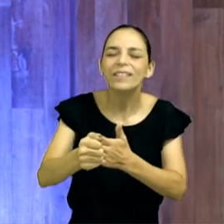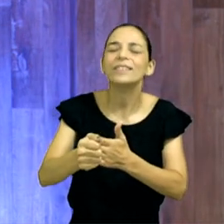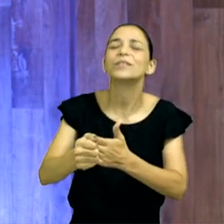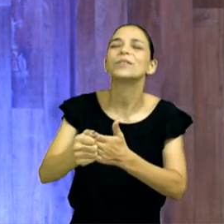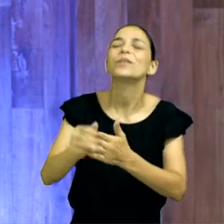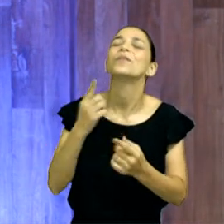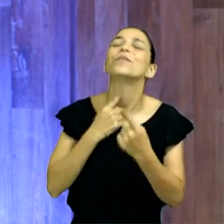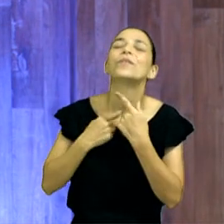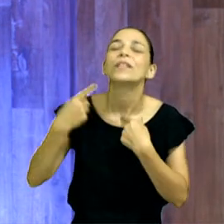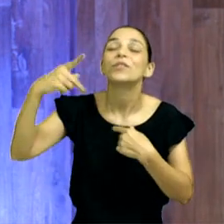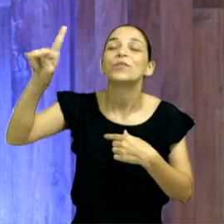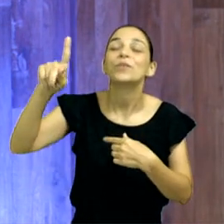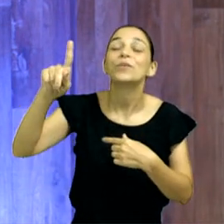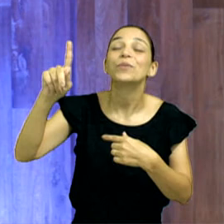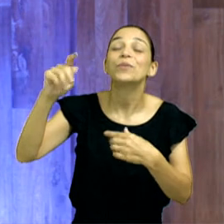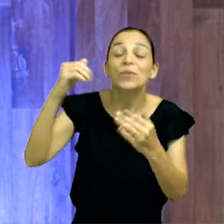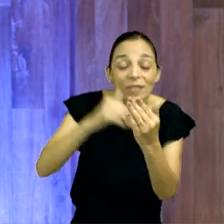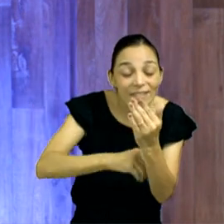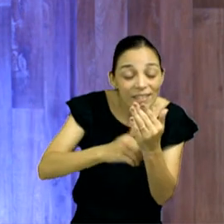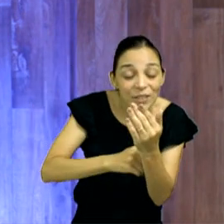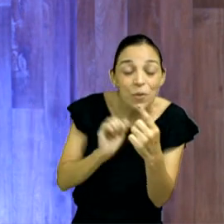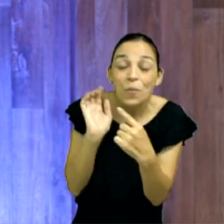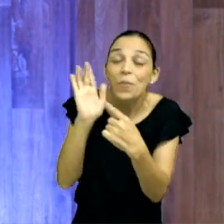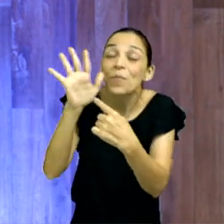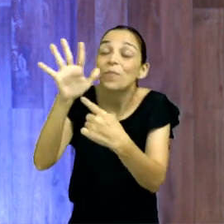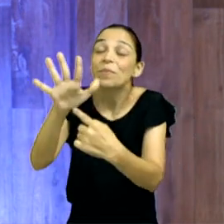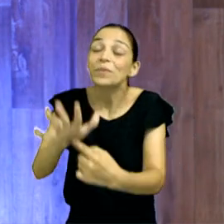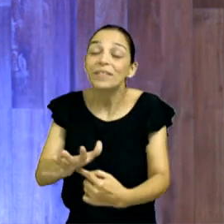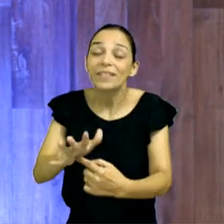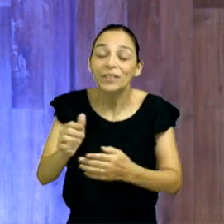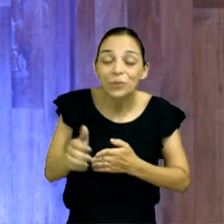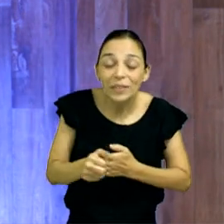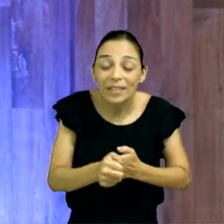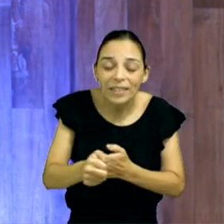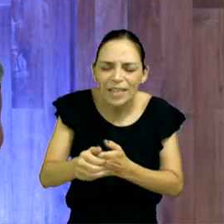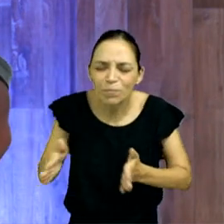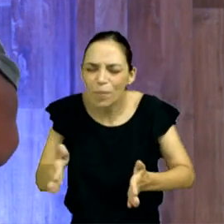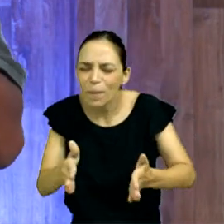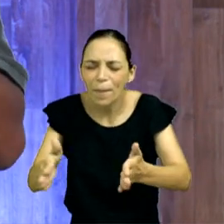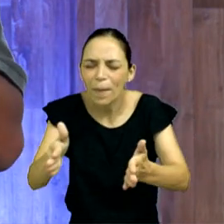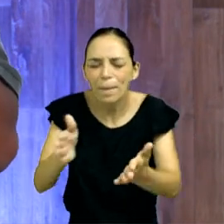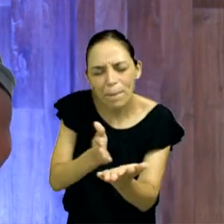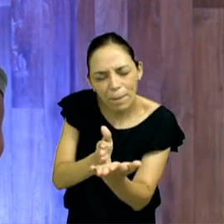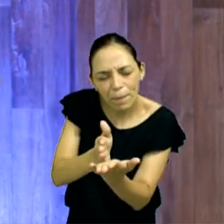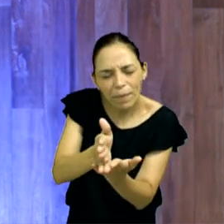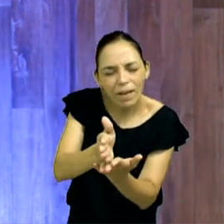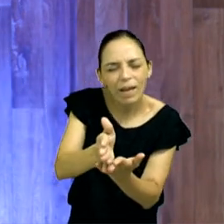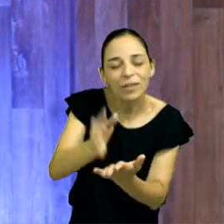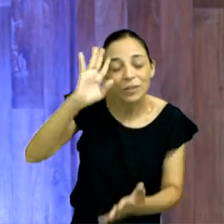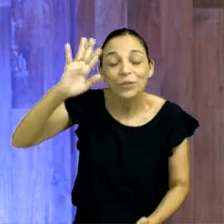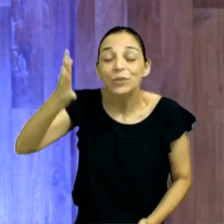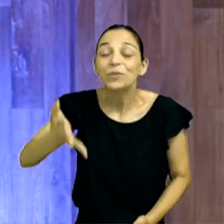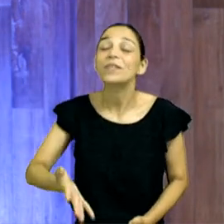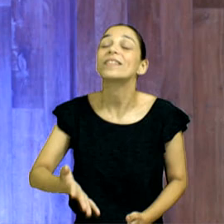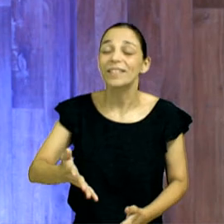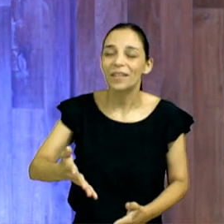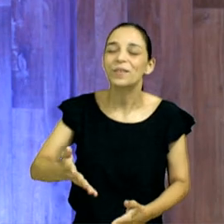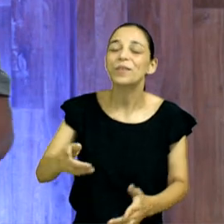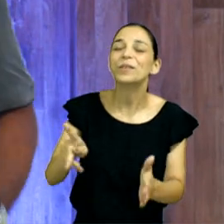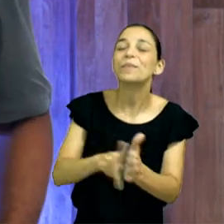revelando os segredos, Pai. Mostrando a direção, as saídas, as soluções que vêm de ti.